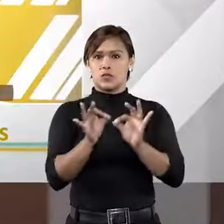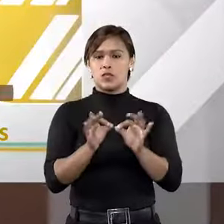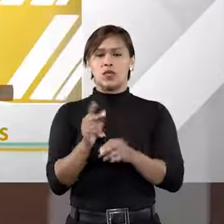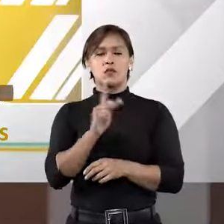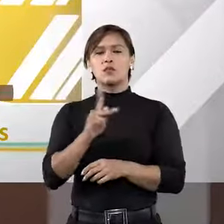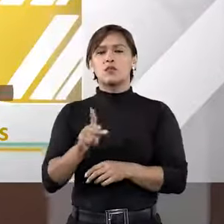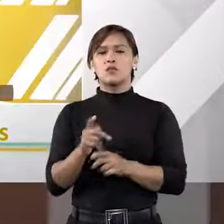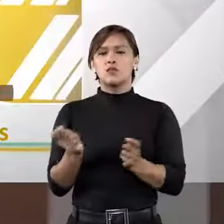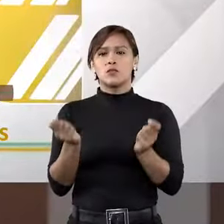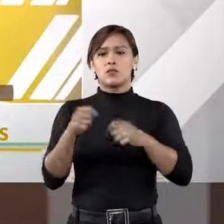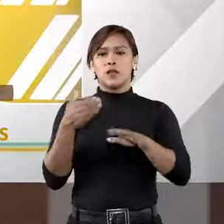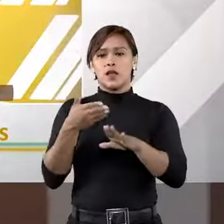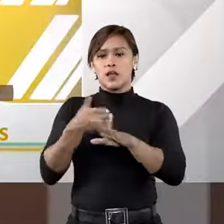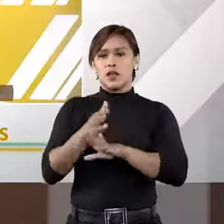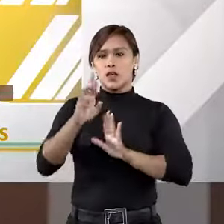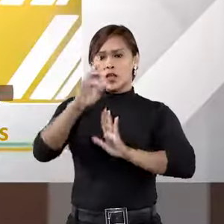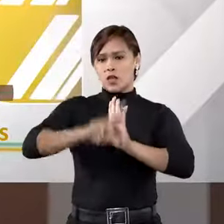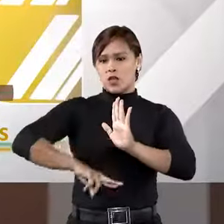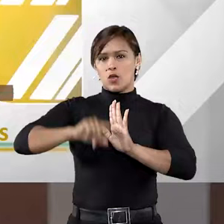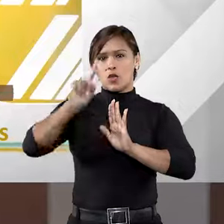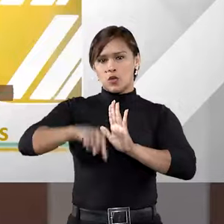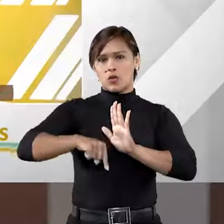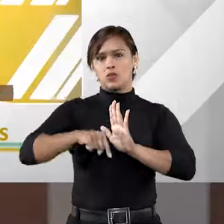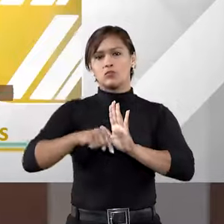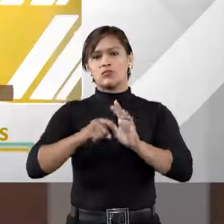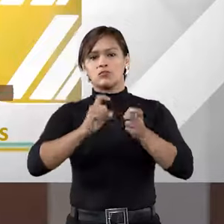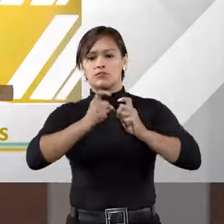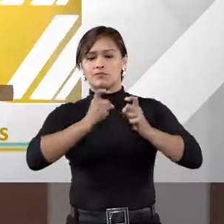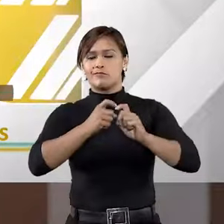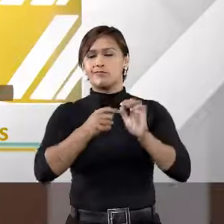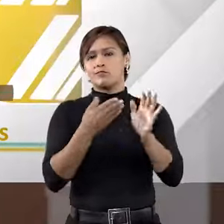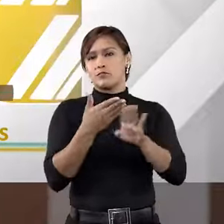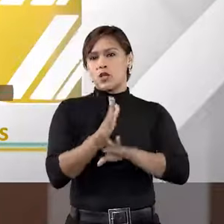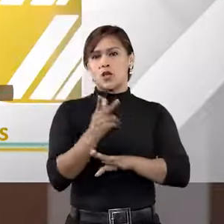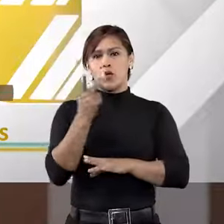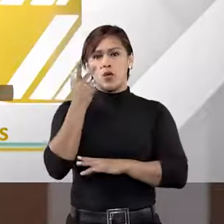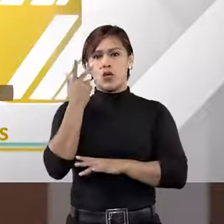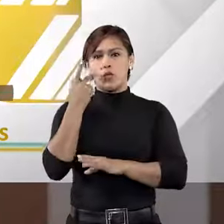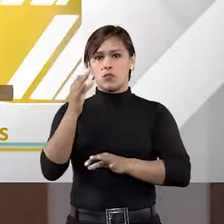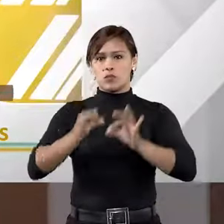Didier, cabe recurso de um procedimento arbitral na justiça comum?